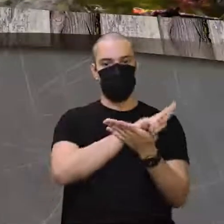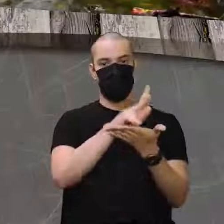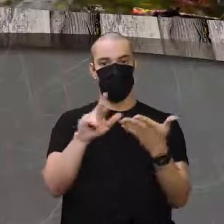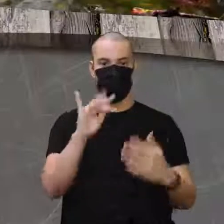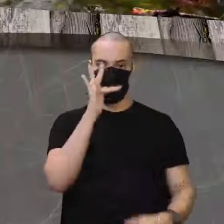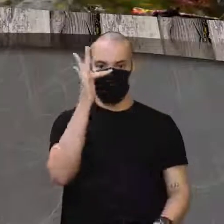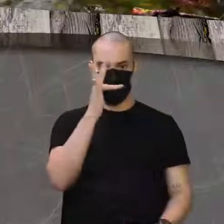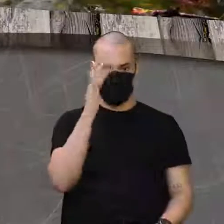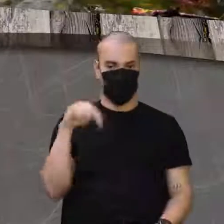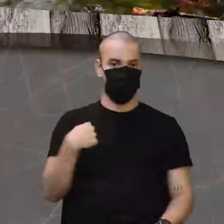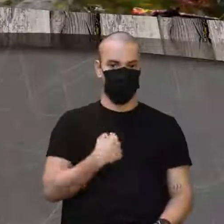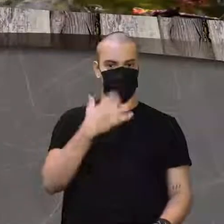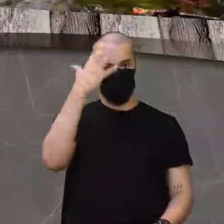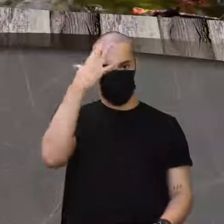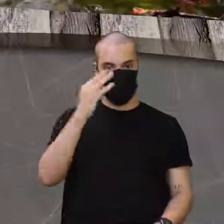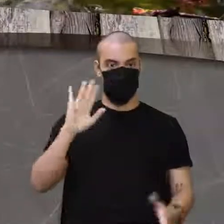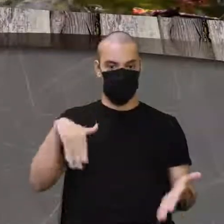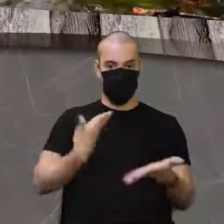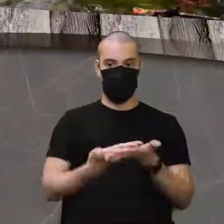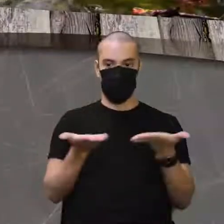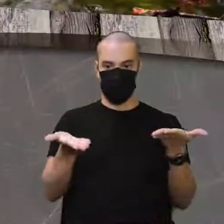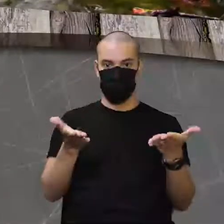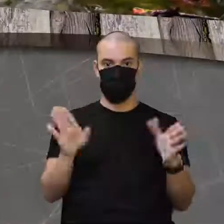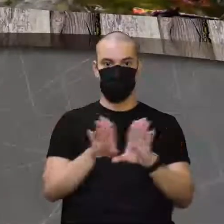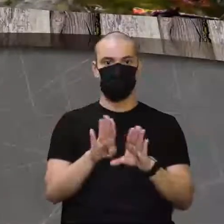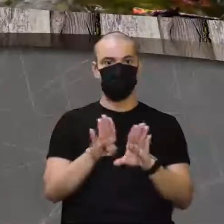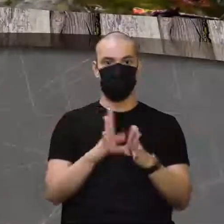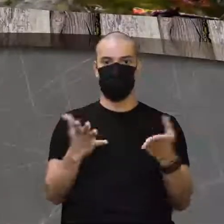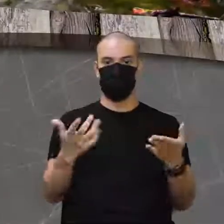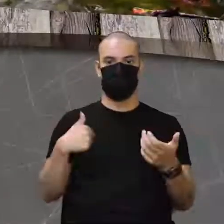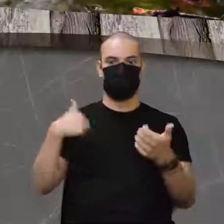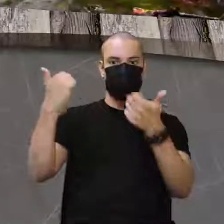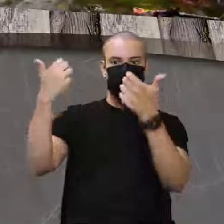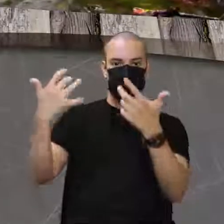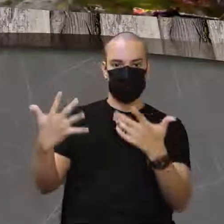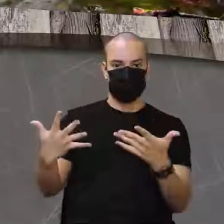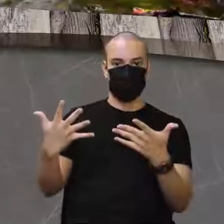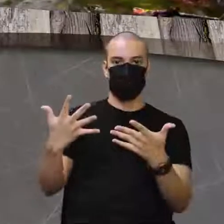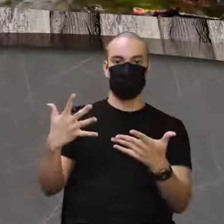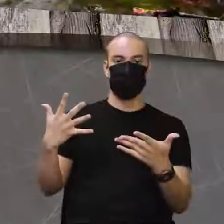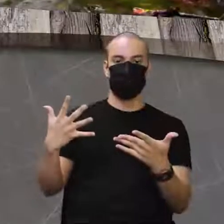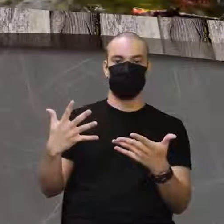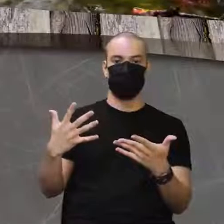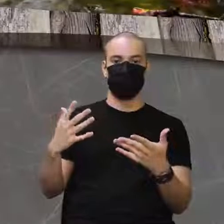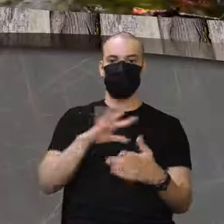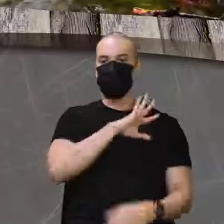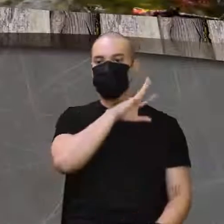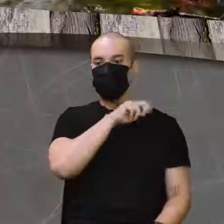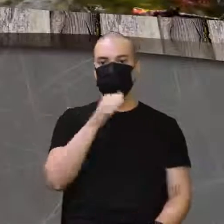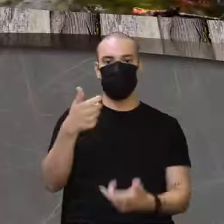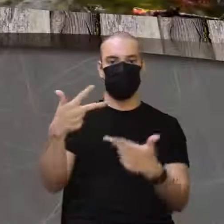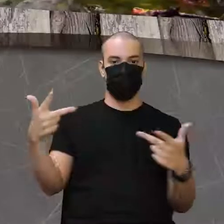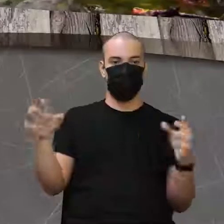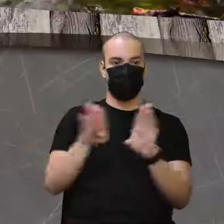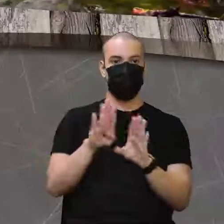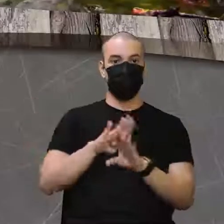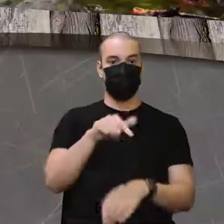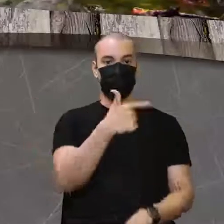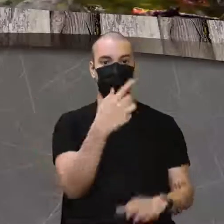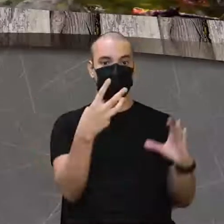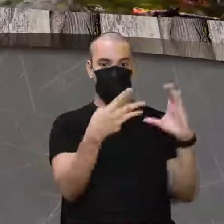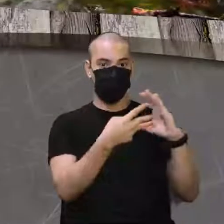compreensão que nós temos hoje. do Shivan falando das células animais e das células,